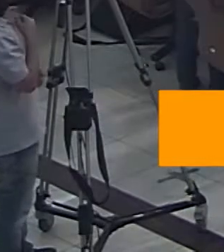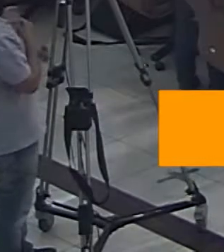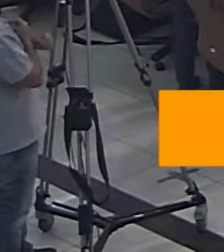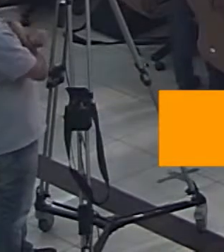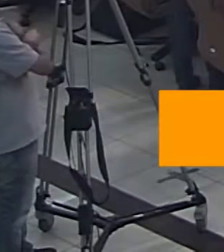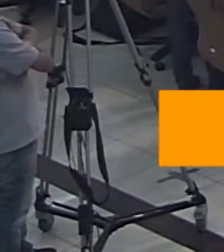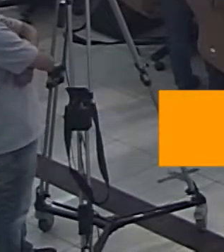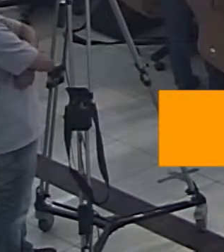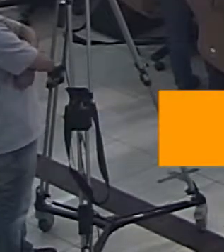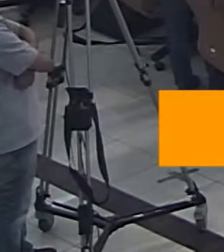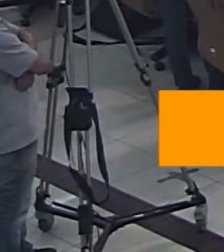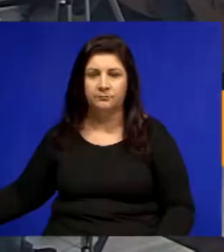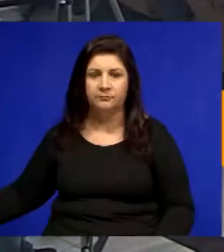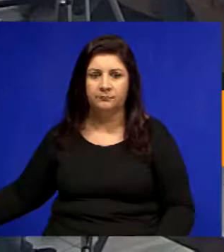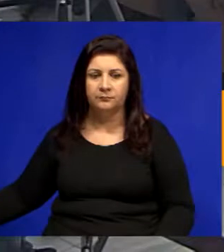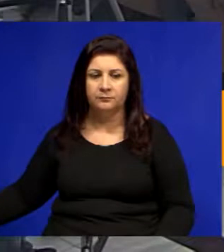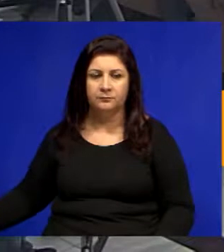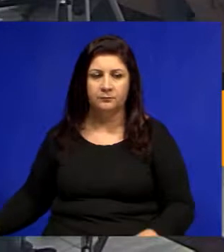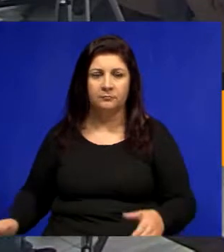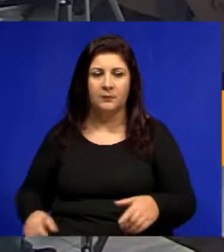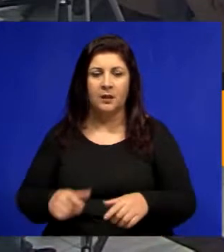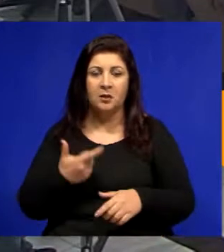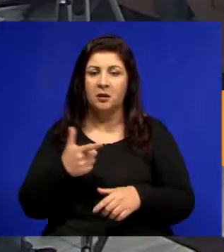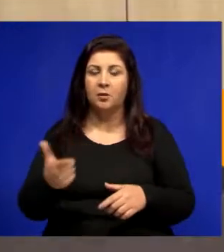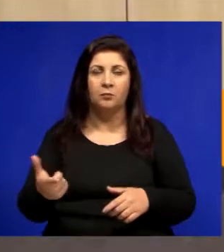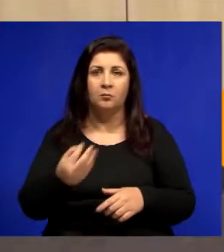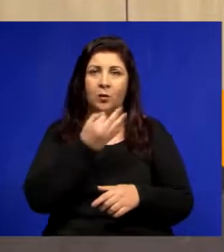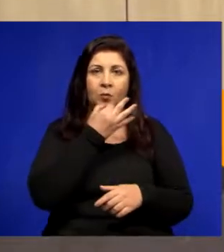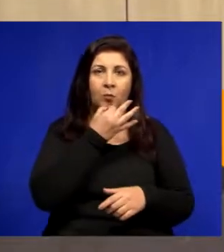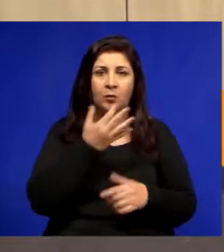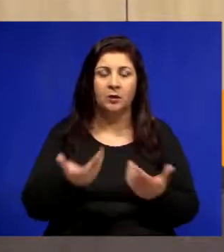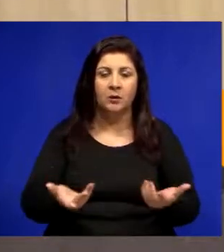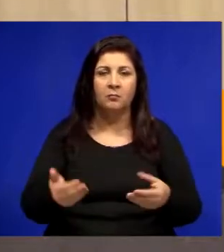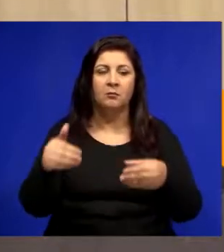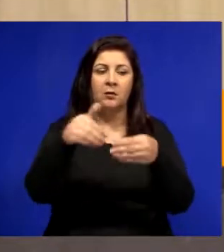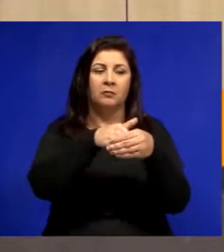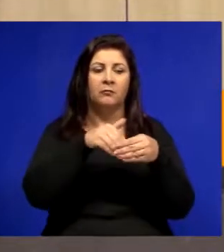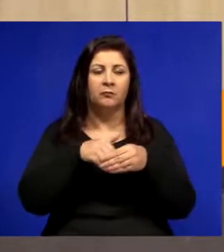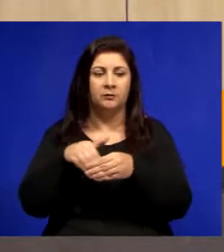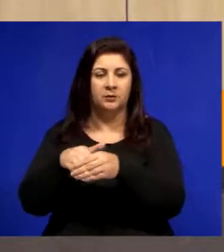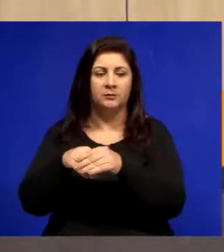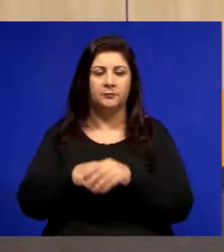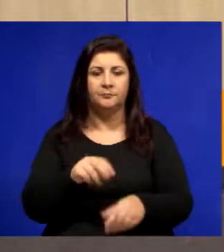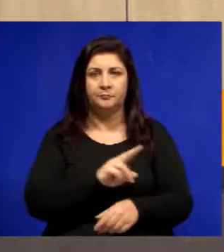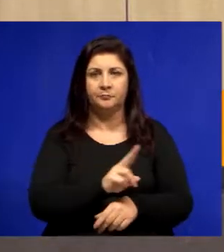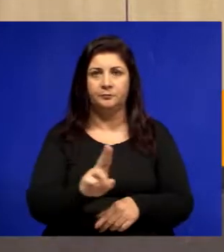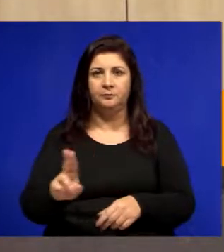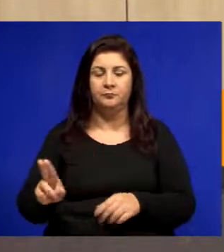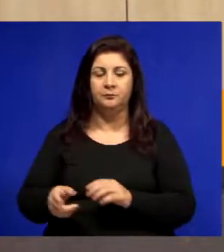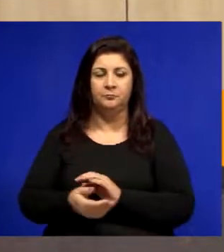Não havendo manifestação neste projeto, então vamos para a votação na forma nominal